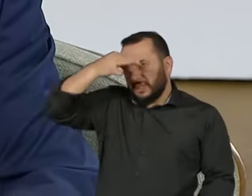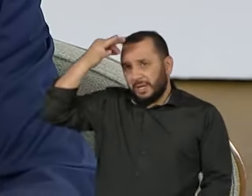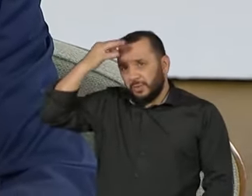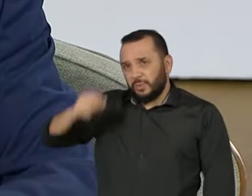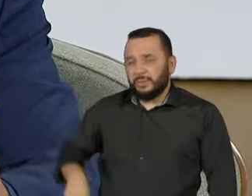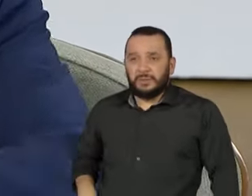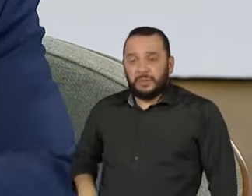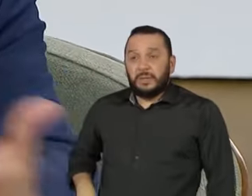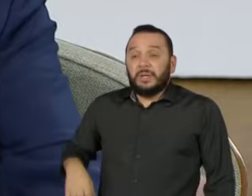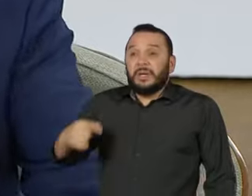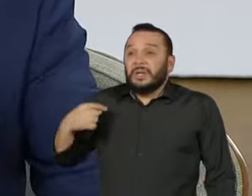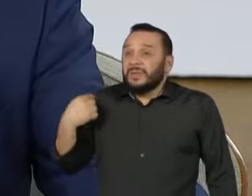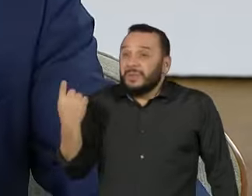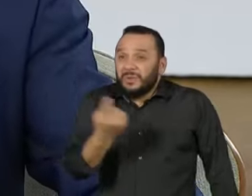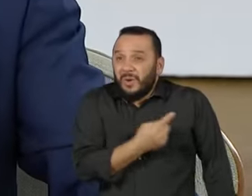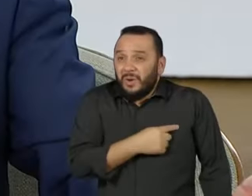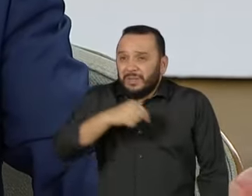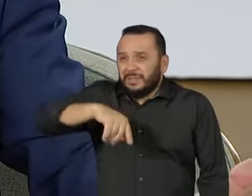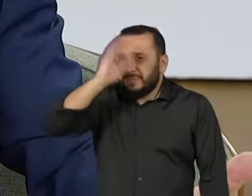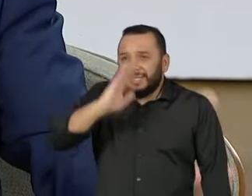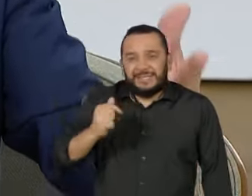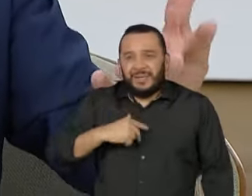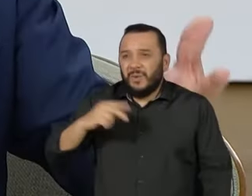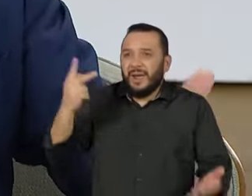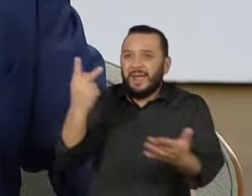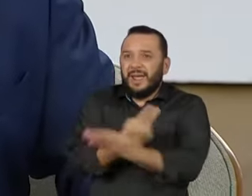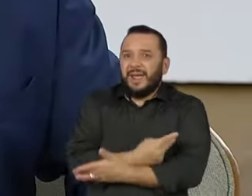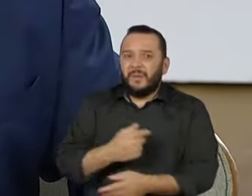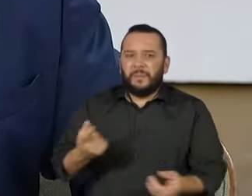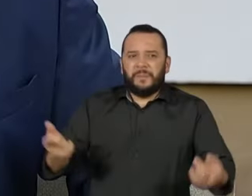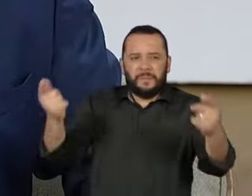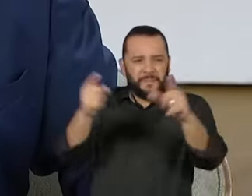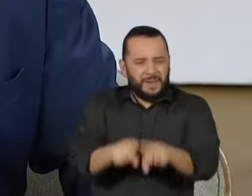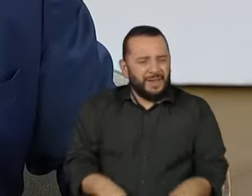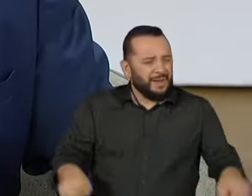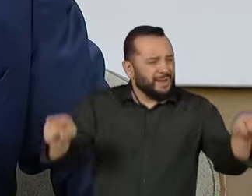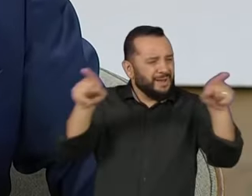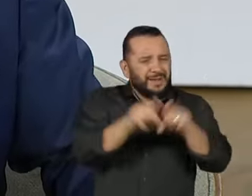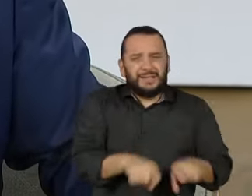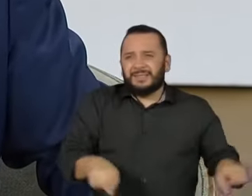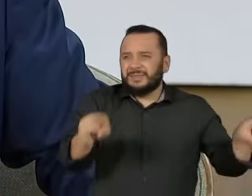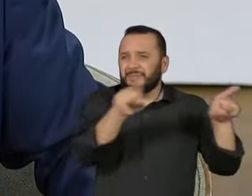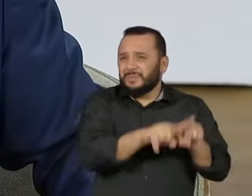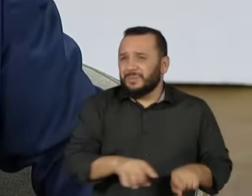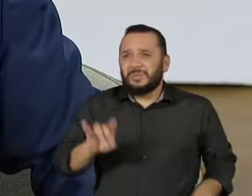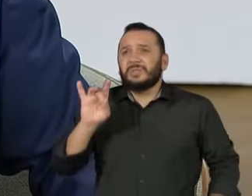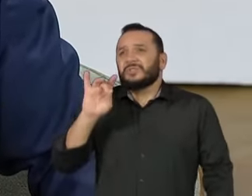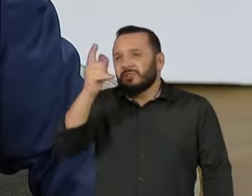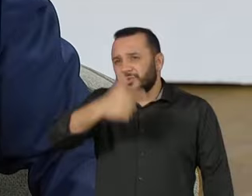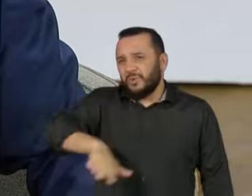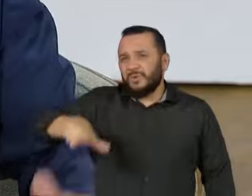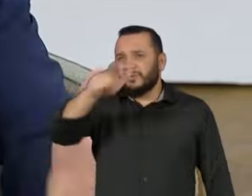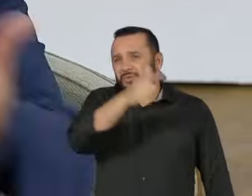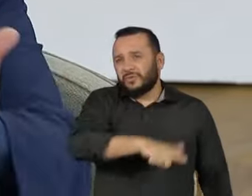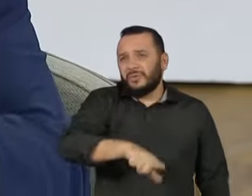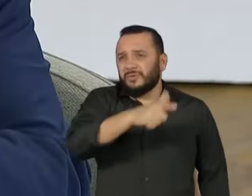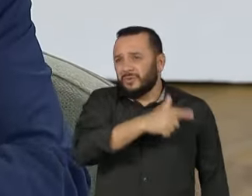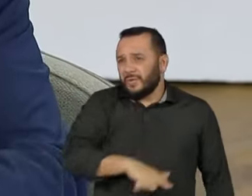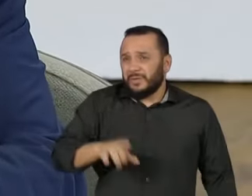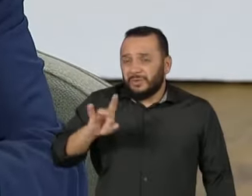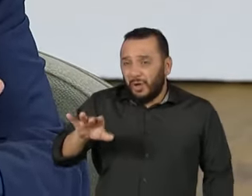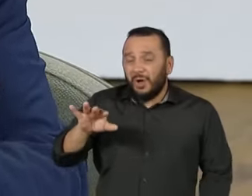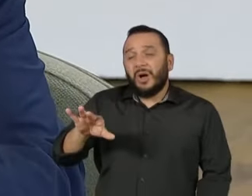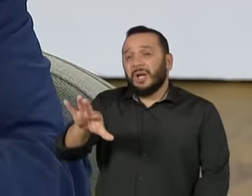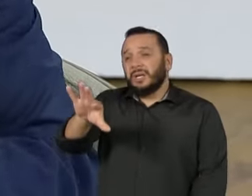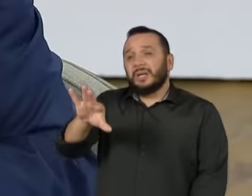perna nos mesmos erros, mas não é só na escolha de presidente da República, sabe? É escolha de